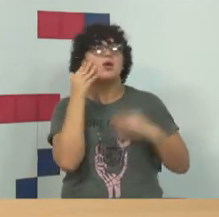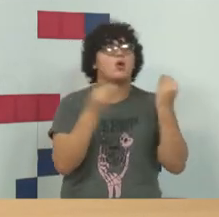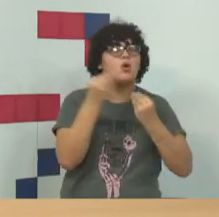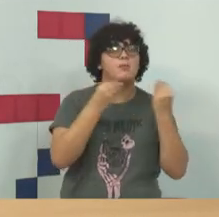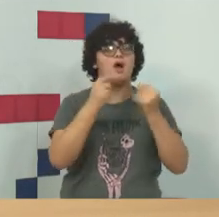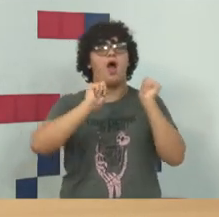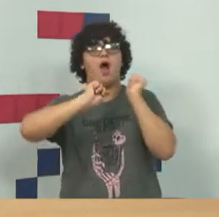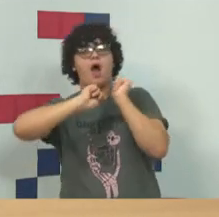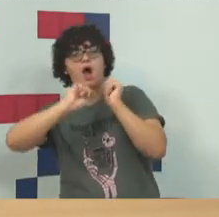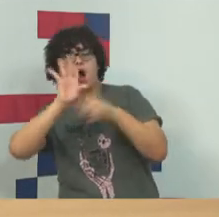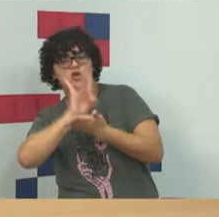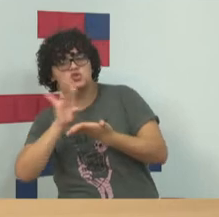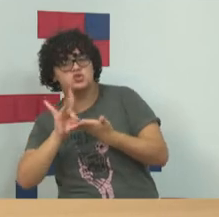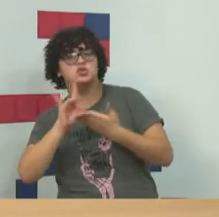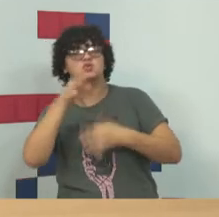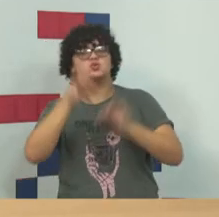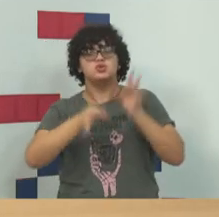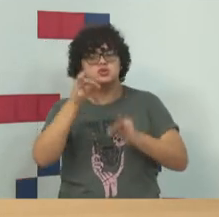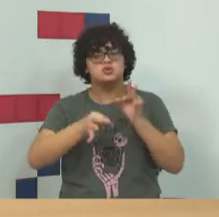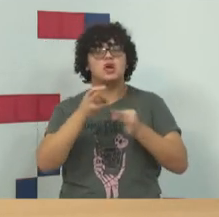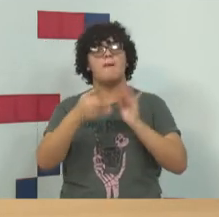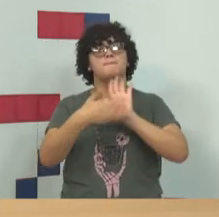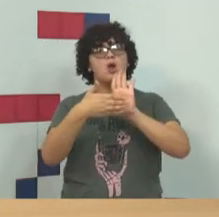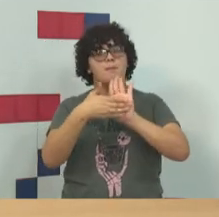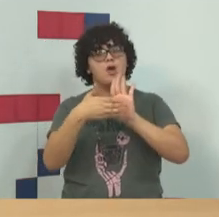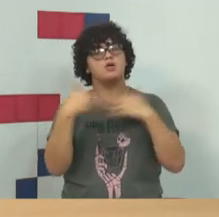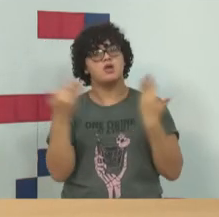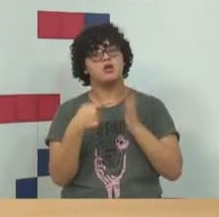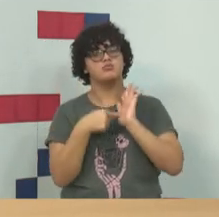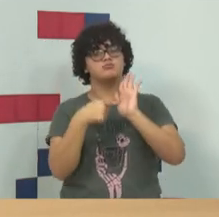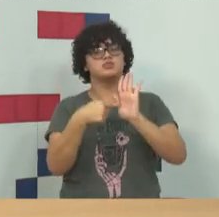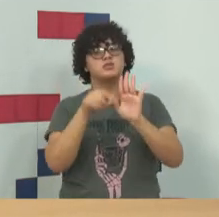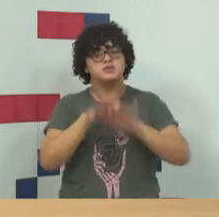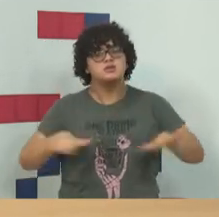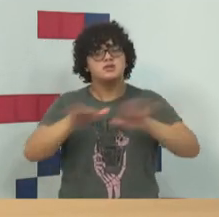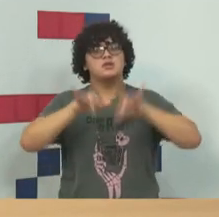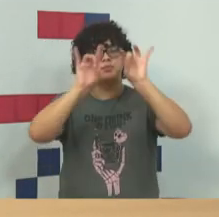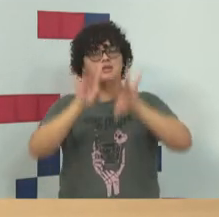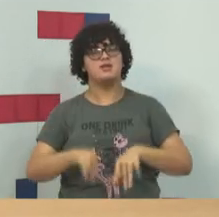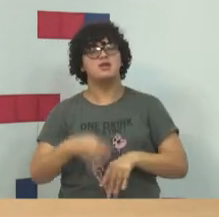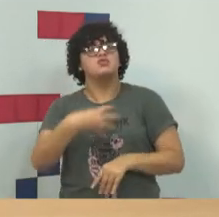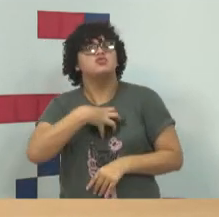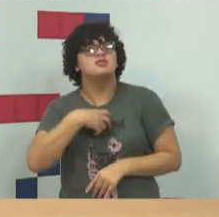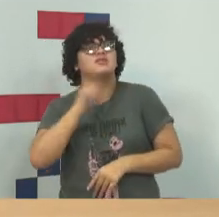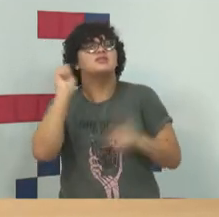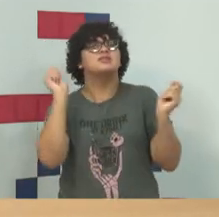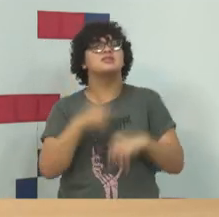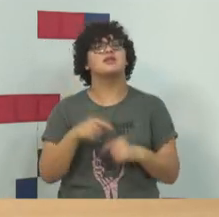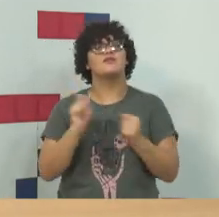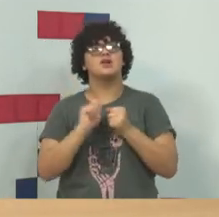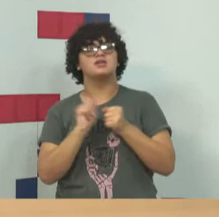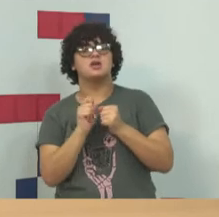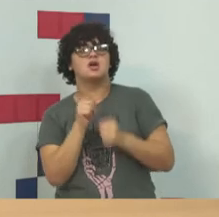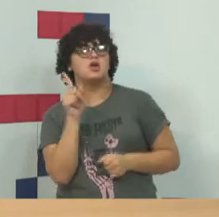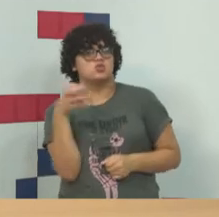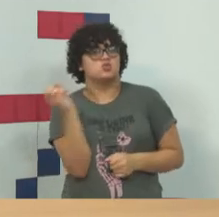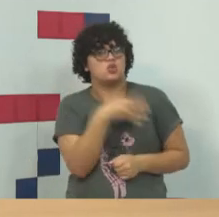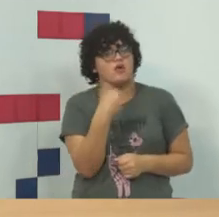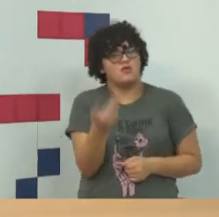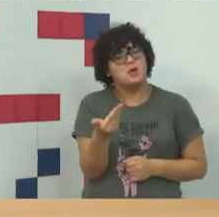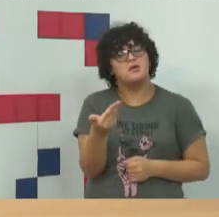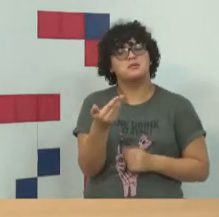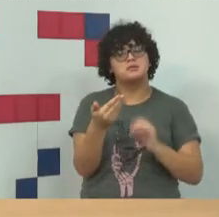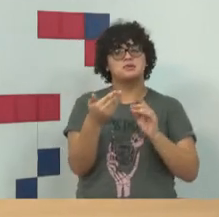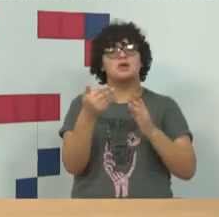artigo jurídico, de uma proposta de legislação que passe por especialistas, é a forma que vai fazer com que essa nossa legislação